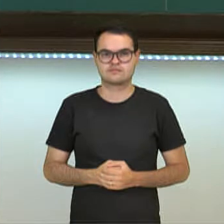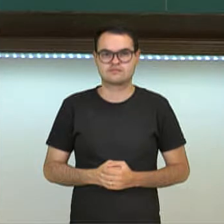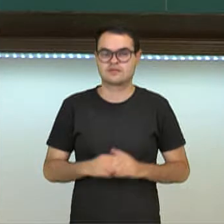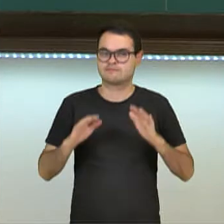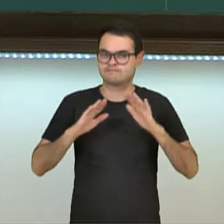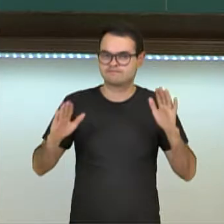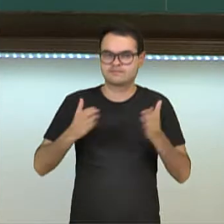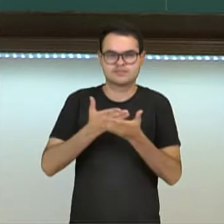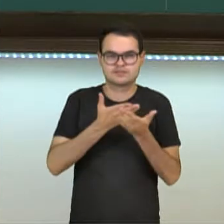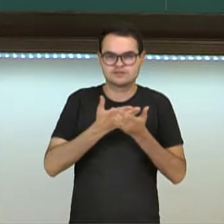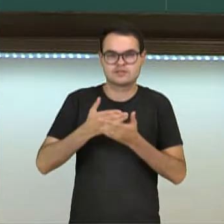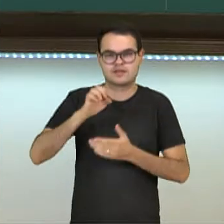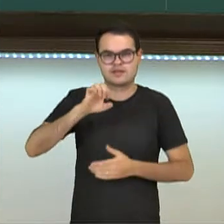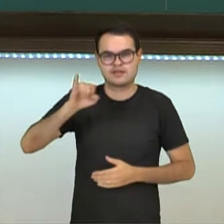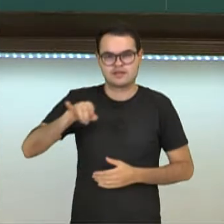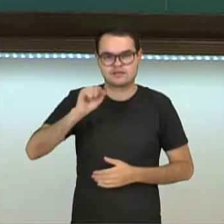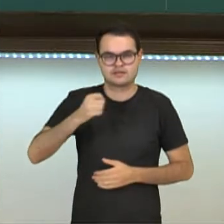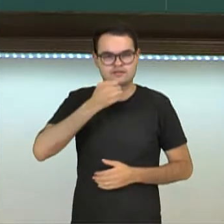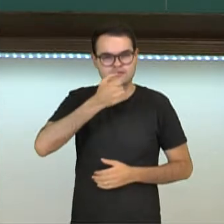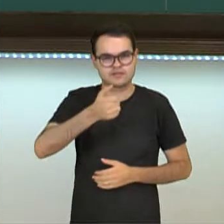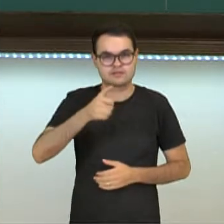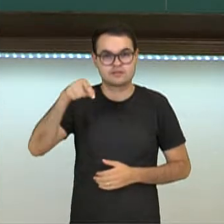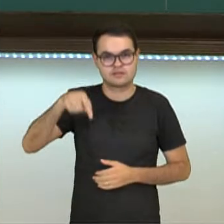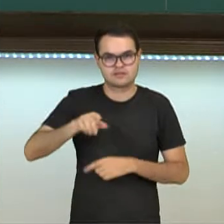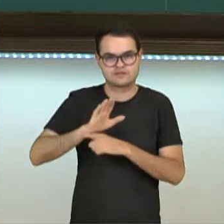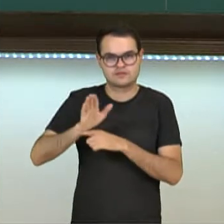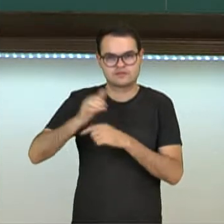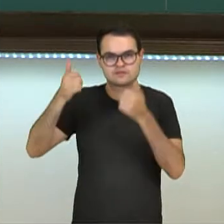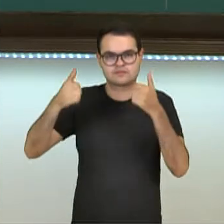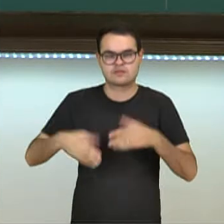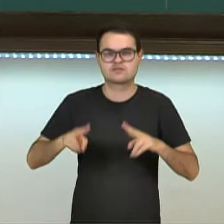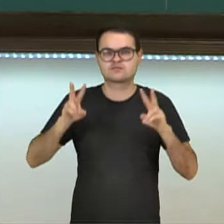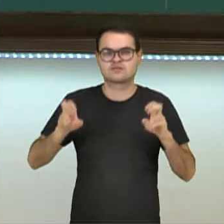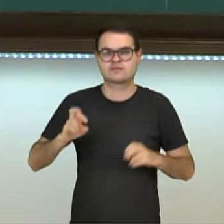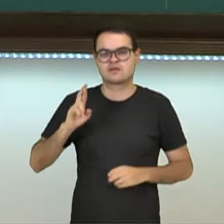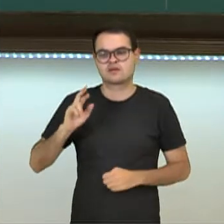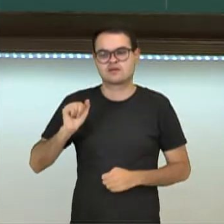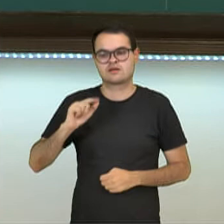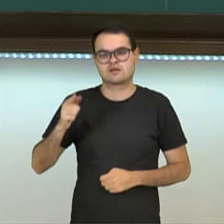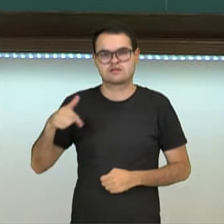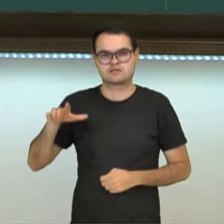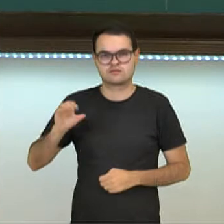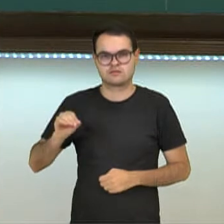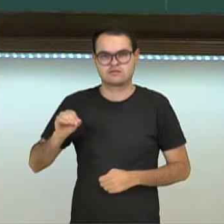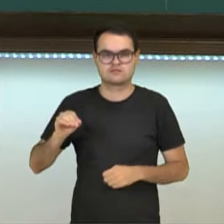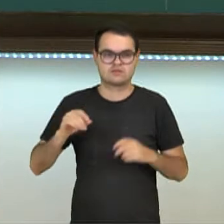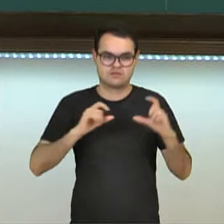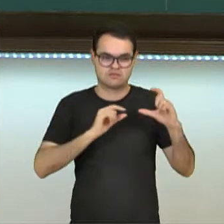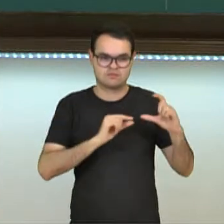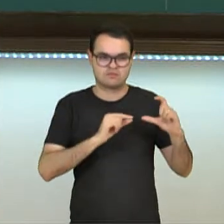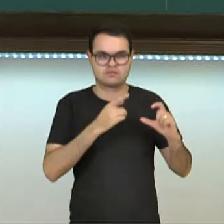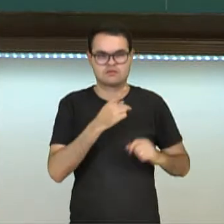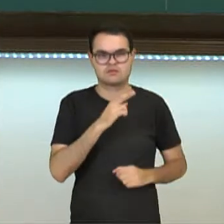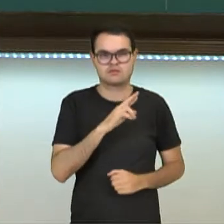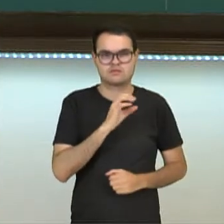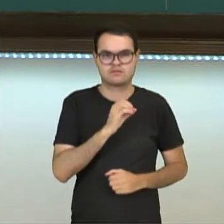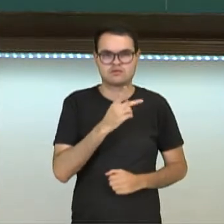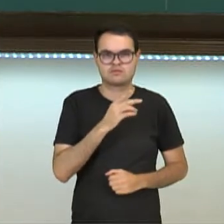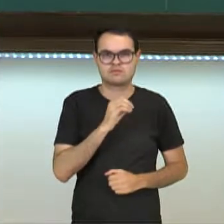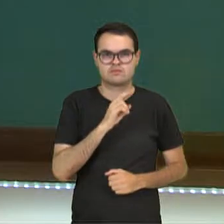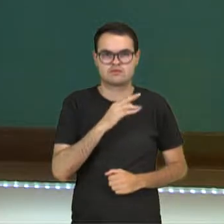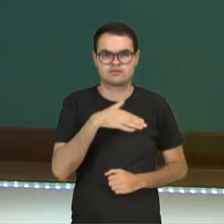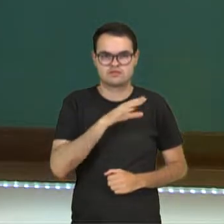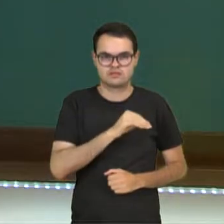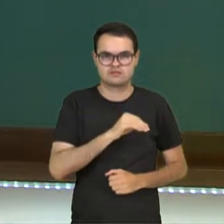Olá estudantes da EJA, tudo bem? Nesse vídeo nós vamos falar sobre razão e proporção. Razão e proporção? Sim,